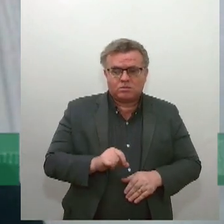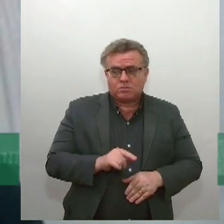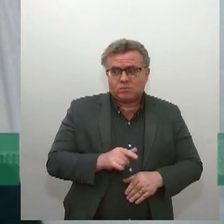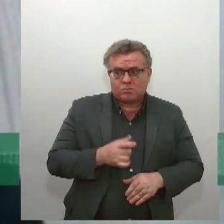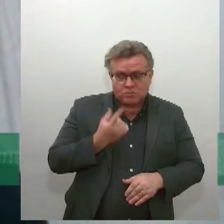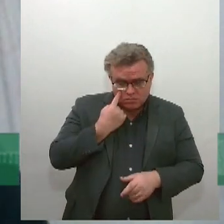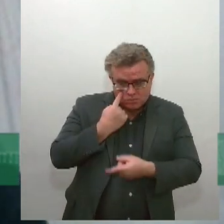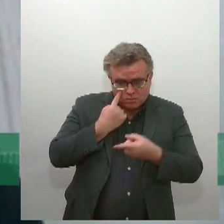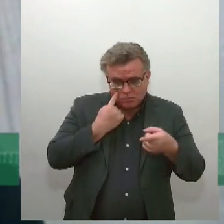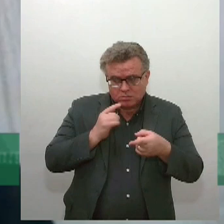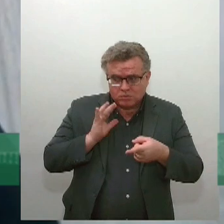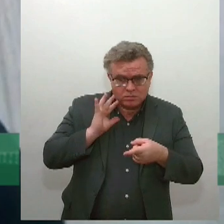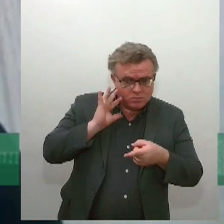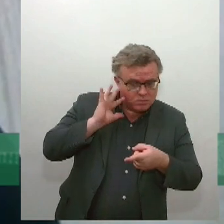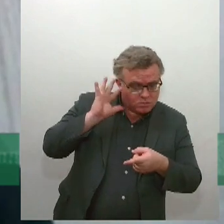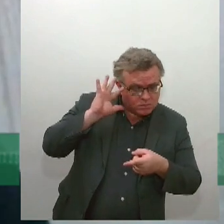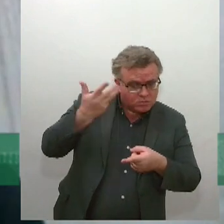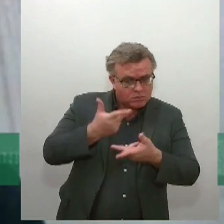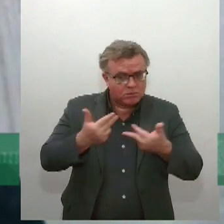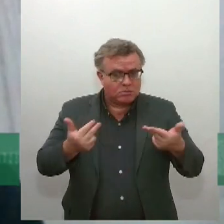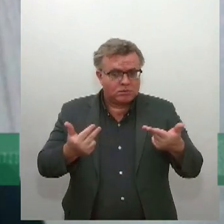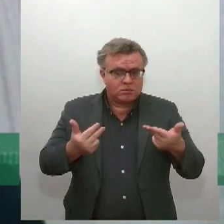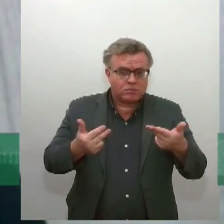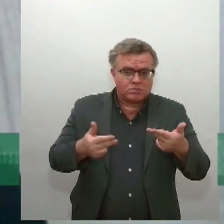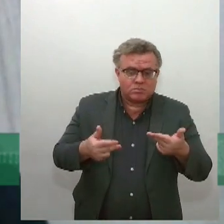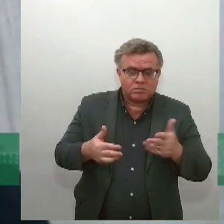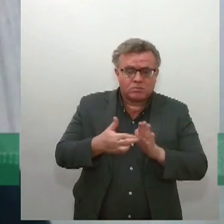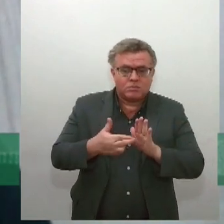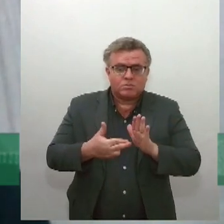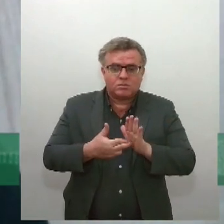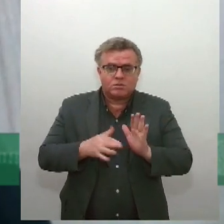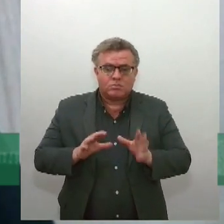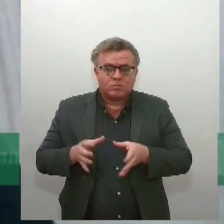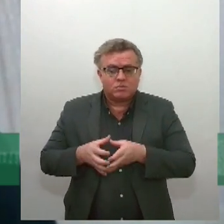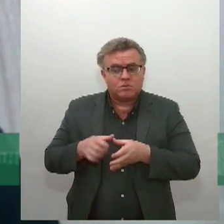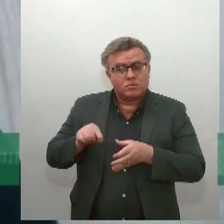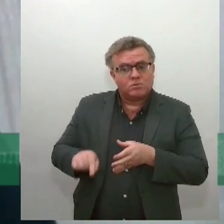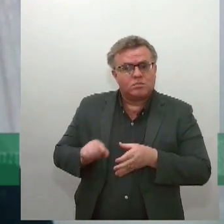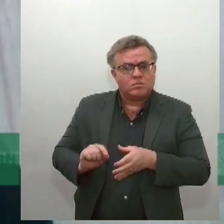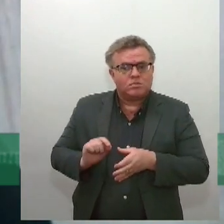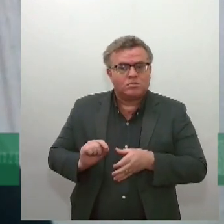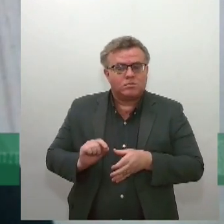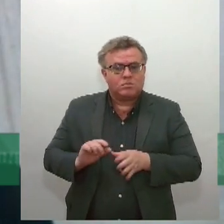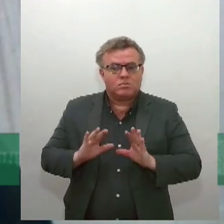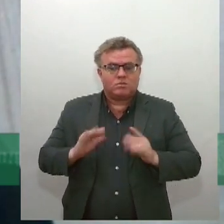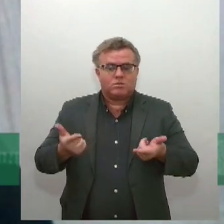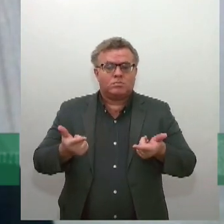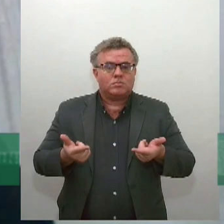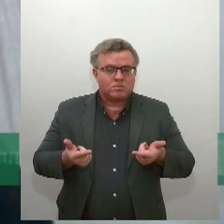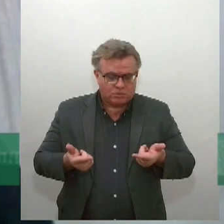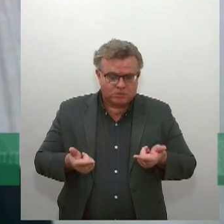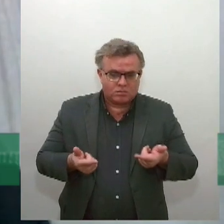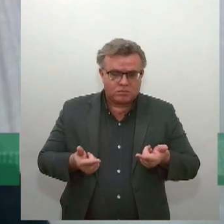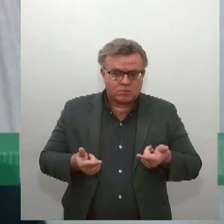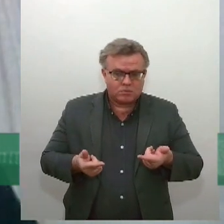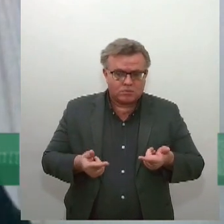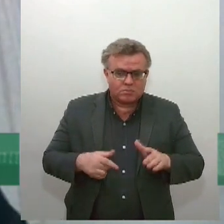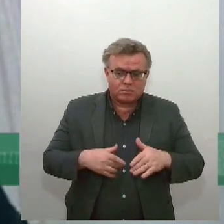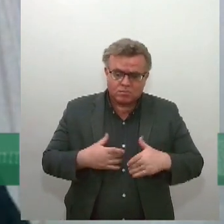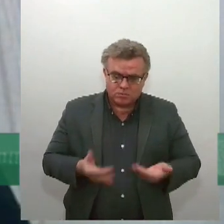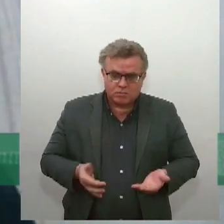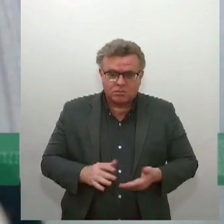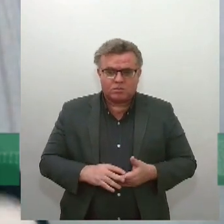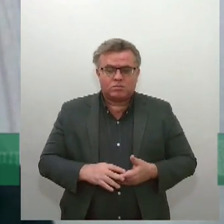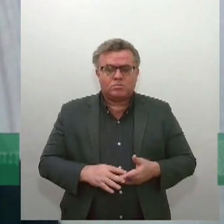tribunais, a regra é ser uma decisão colegiada. E digo mais, em parte, né, dos tribunais